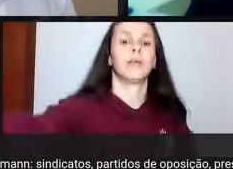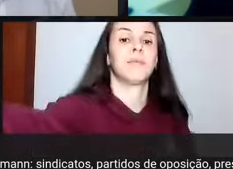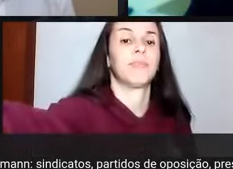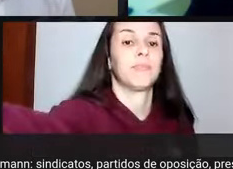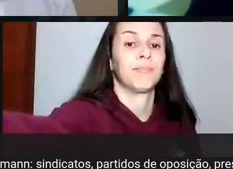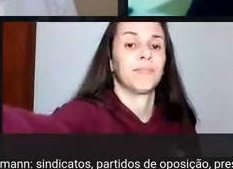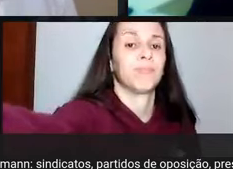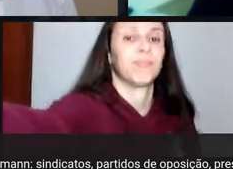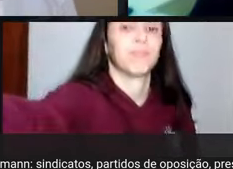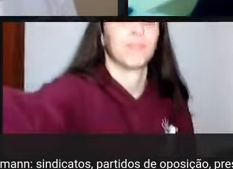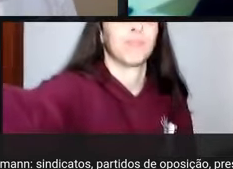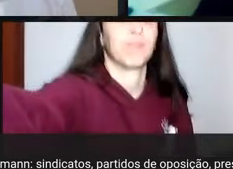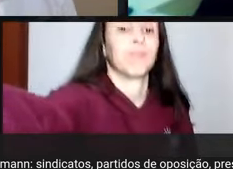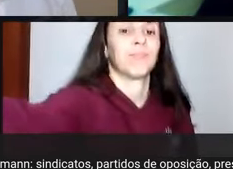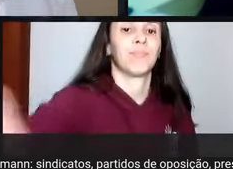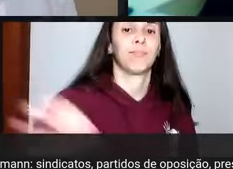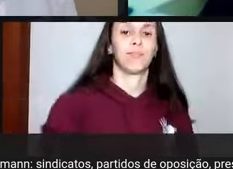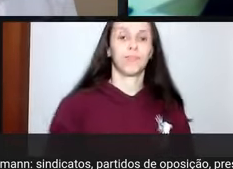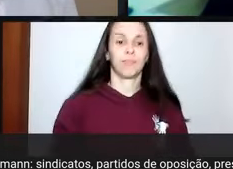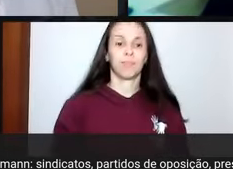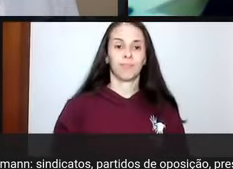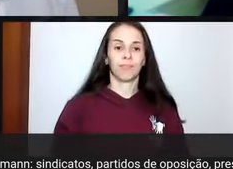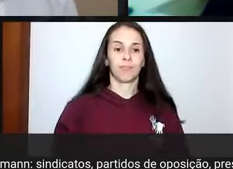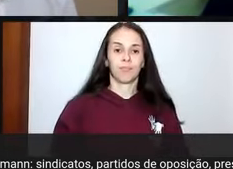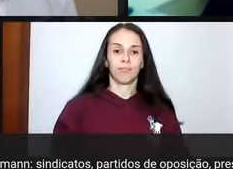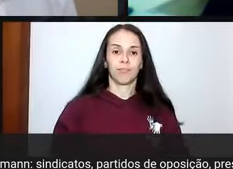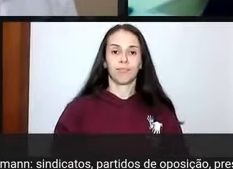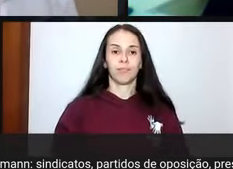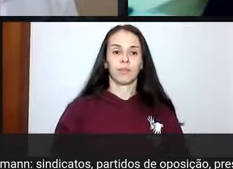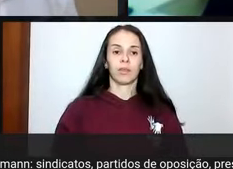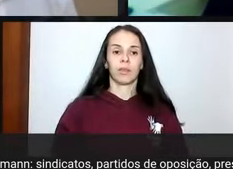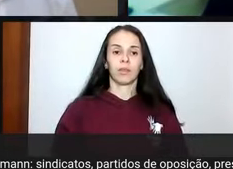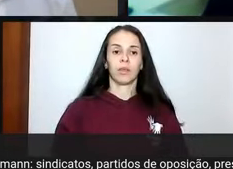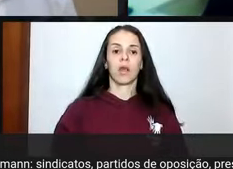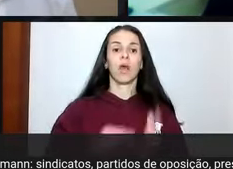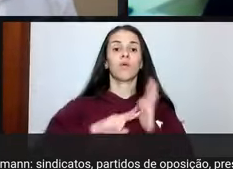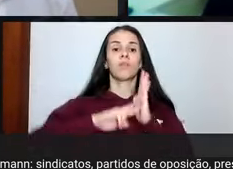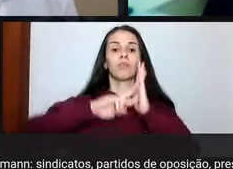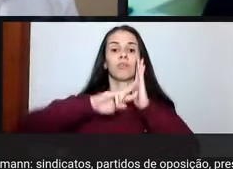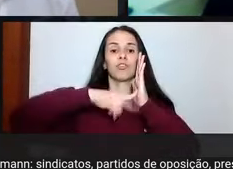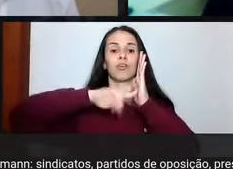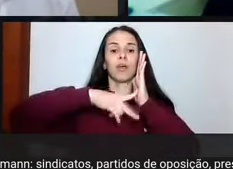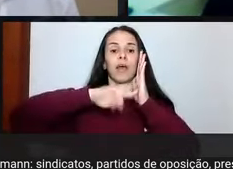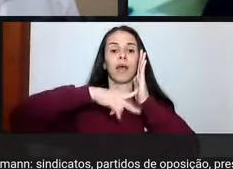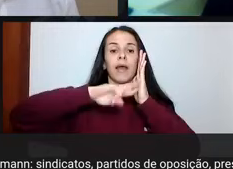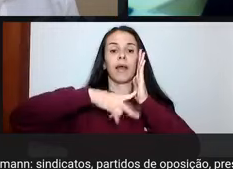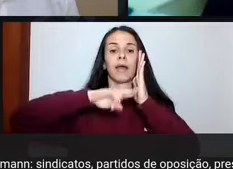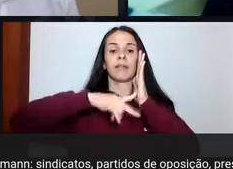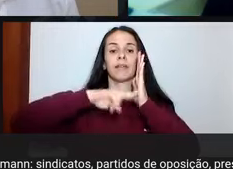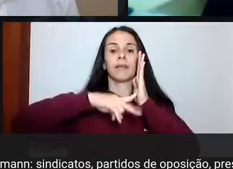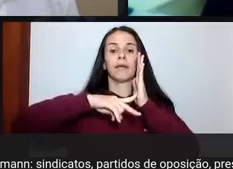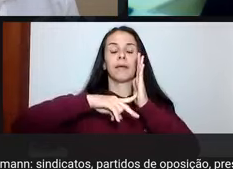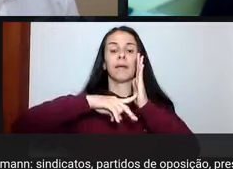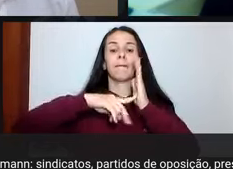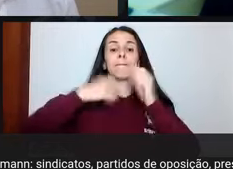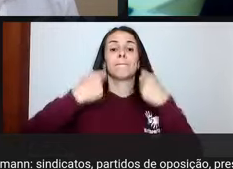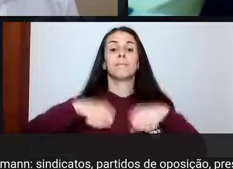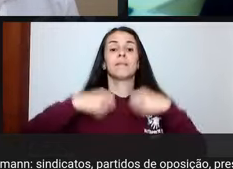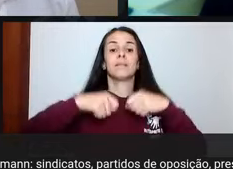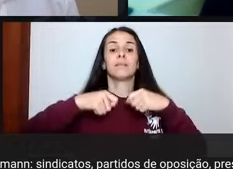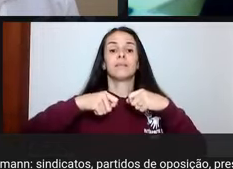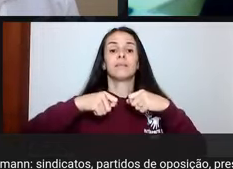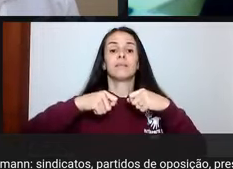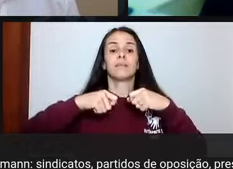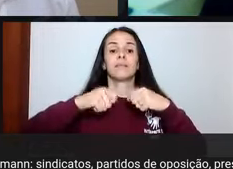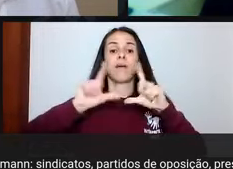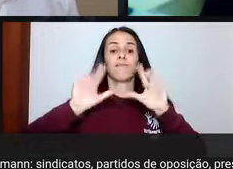O nosso jornalista, professor Paulo, sindicatos, partidos de oposição pressionam para que seja revogada a lei do teto de